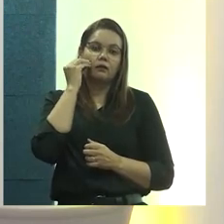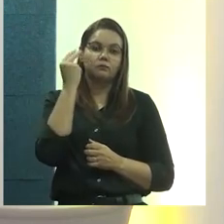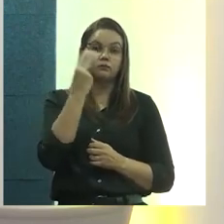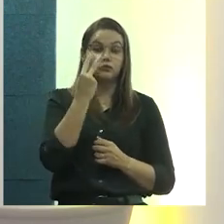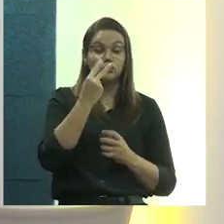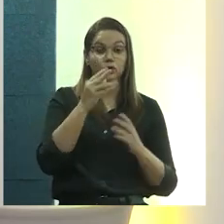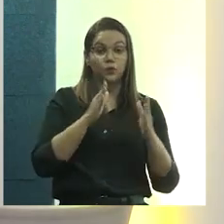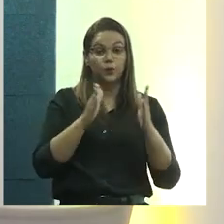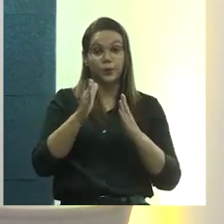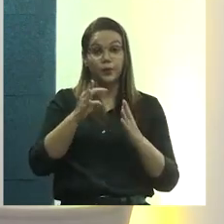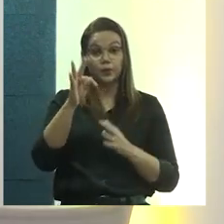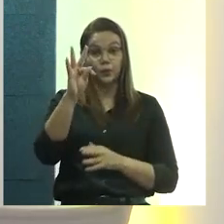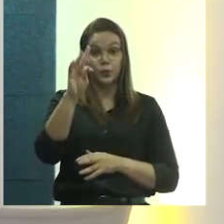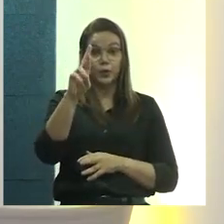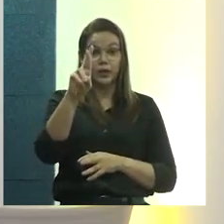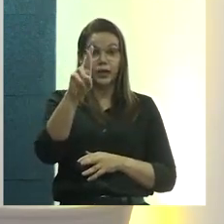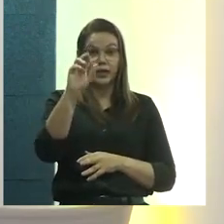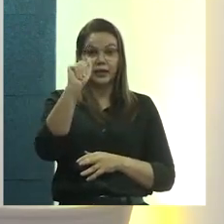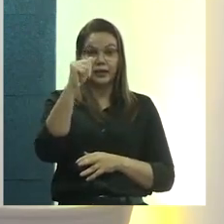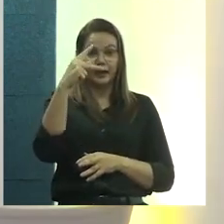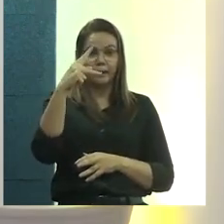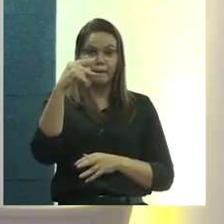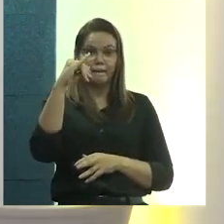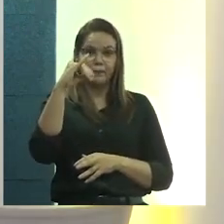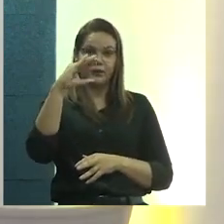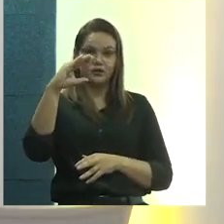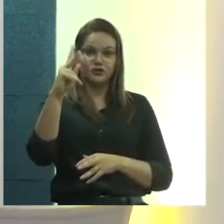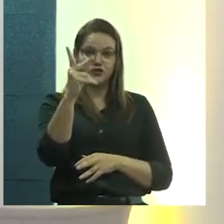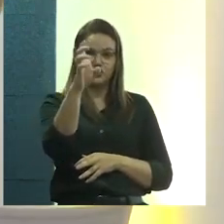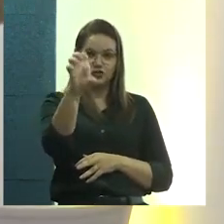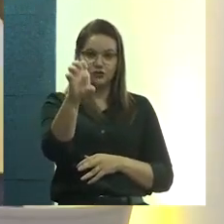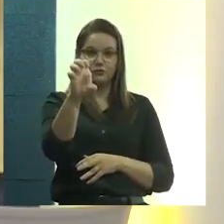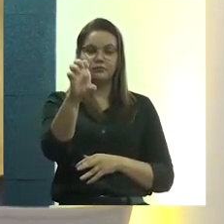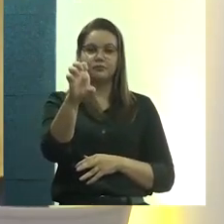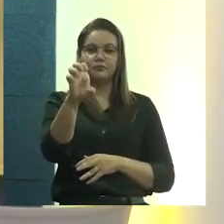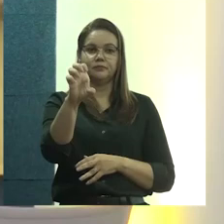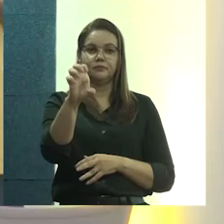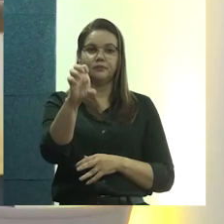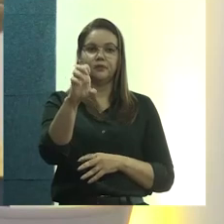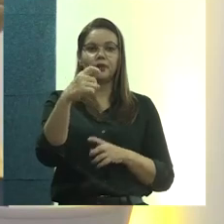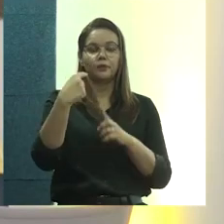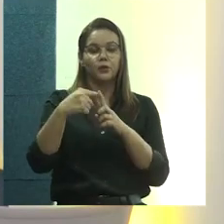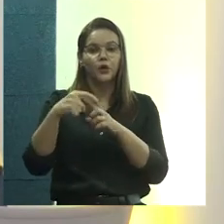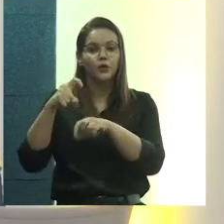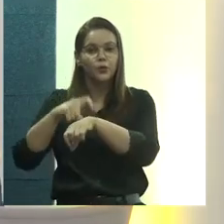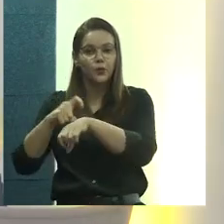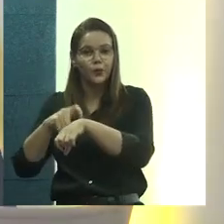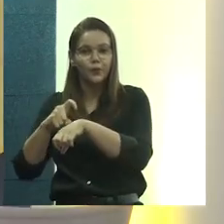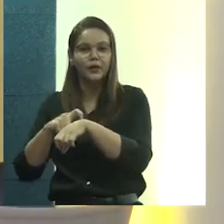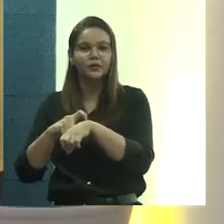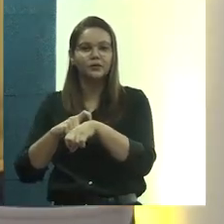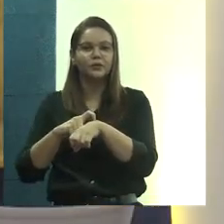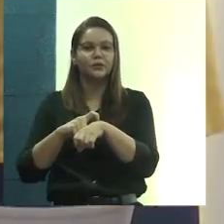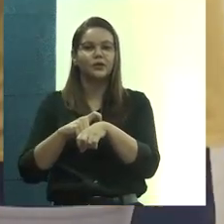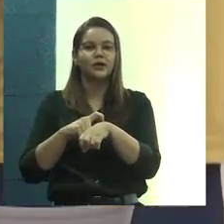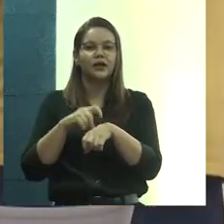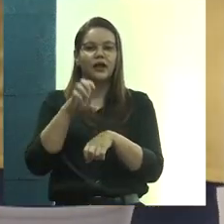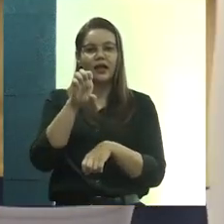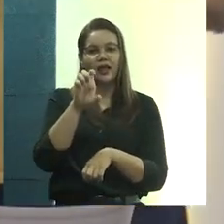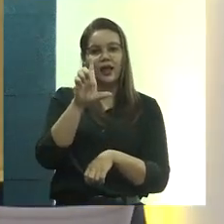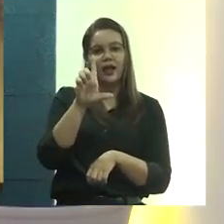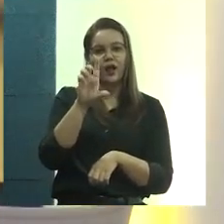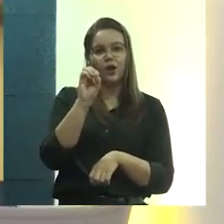é passando por esse momento que a Ana Luísa já comentou, que é quando existe uma